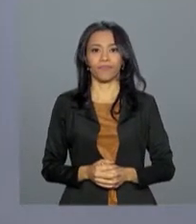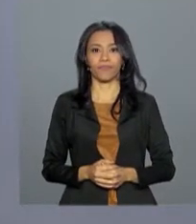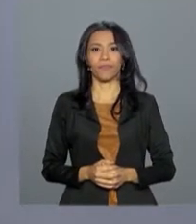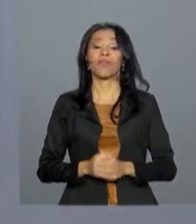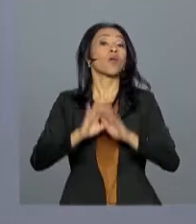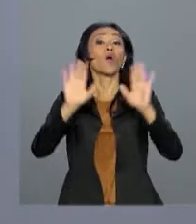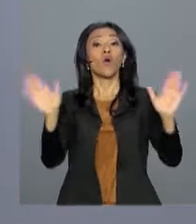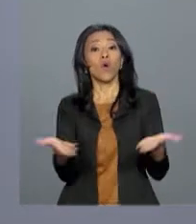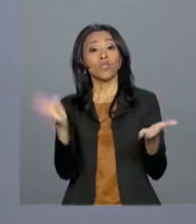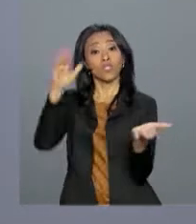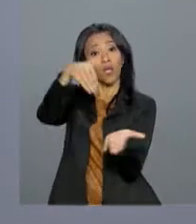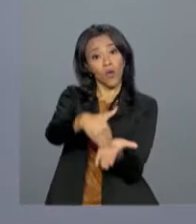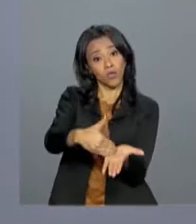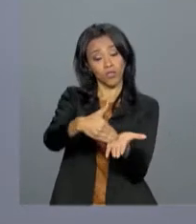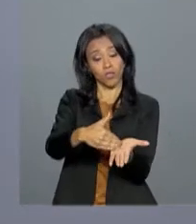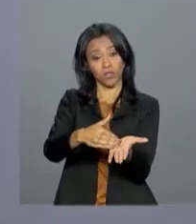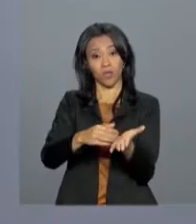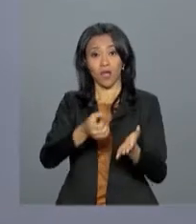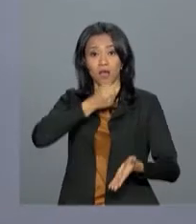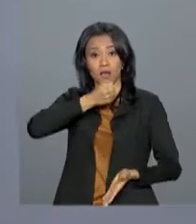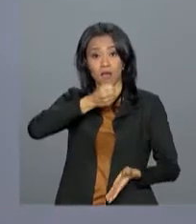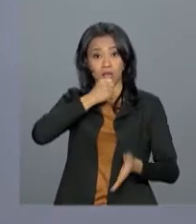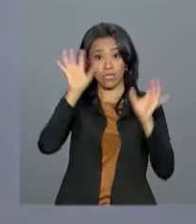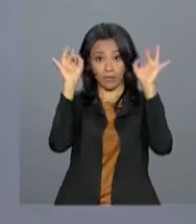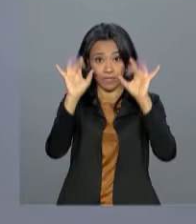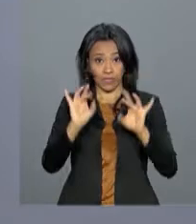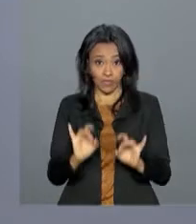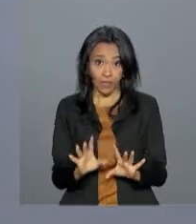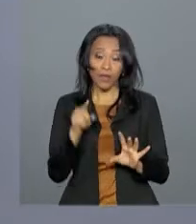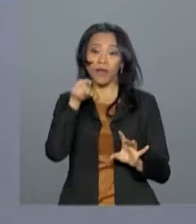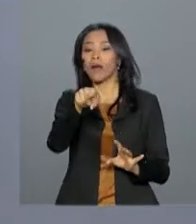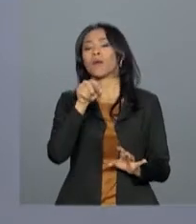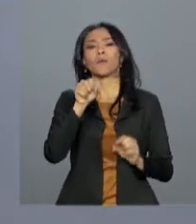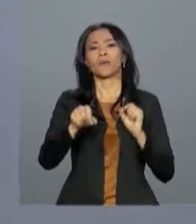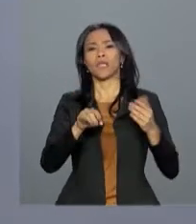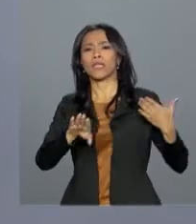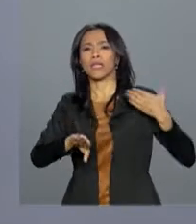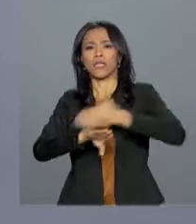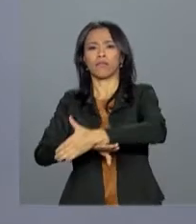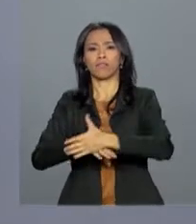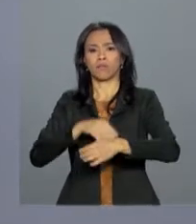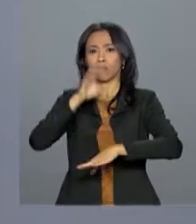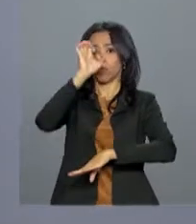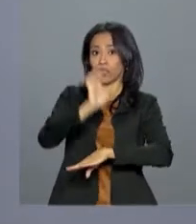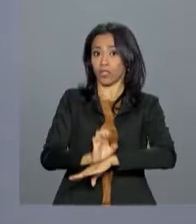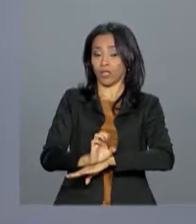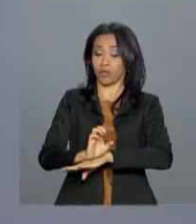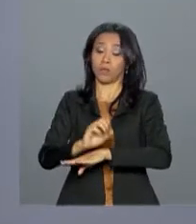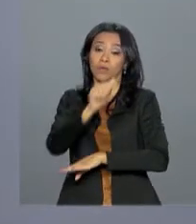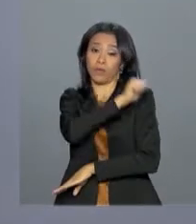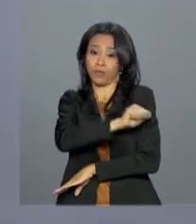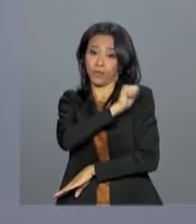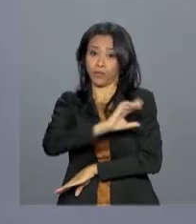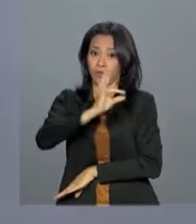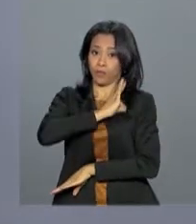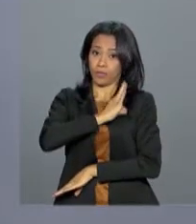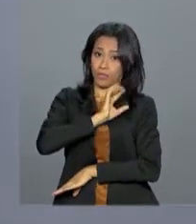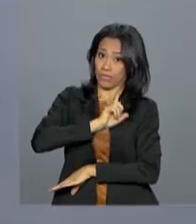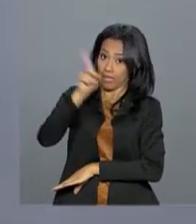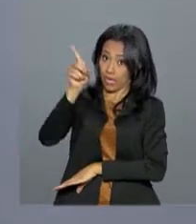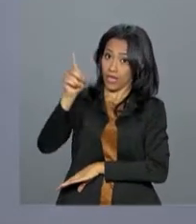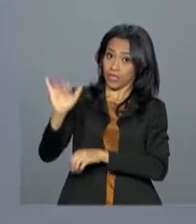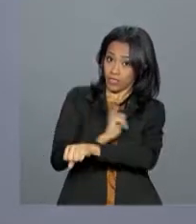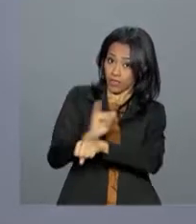Hoje, na última reportagem especial sobre a intervenção federal no Rio de Janeiro, você vai ver que as ações de segurança pública aplicadas lá